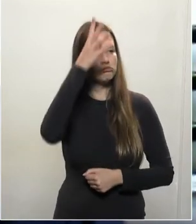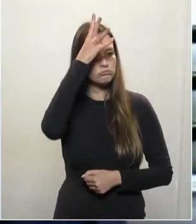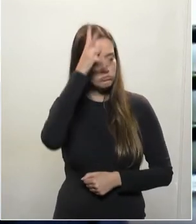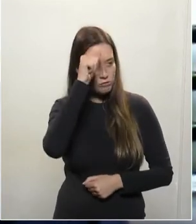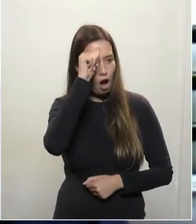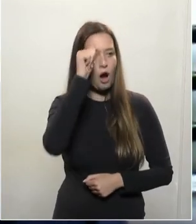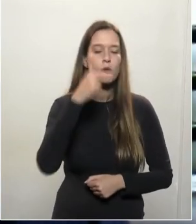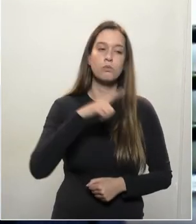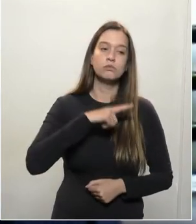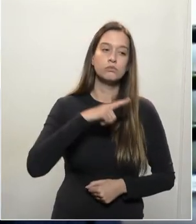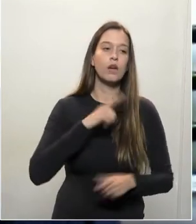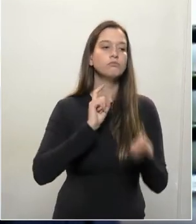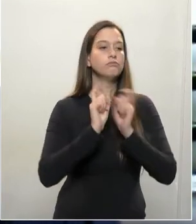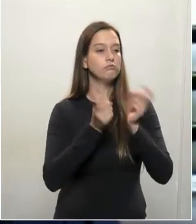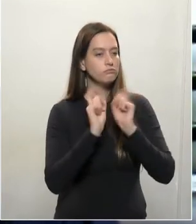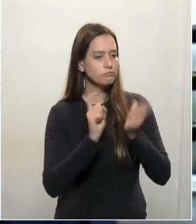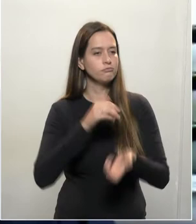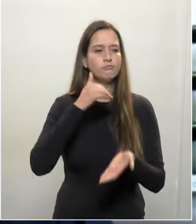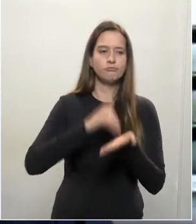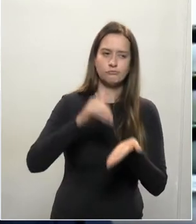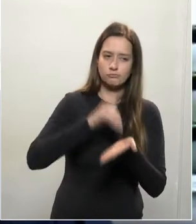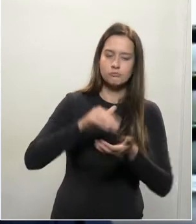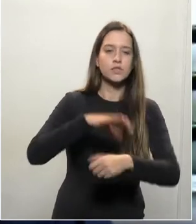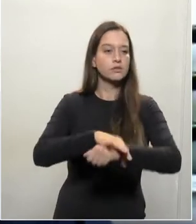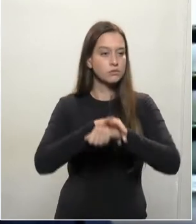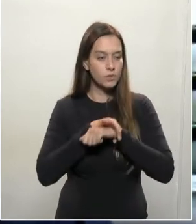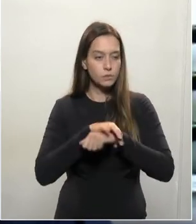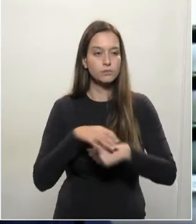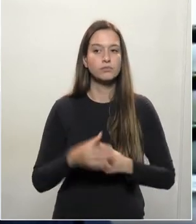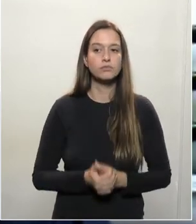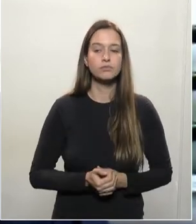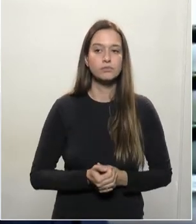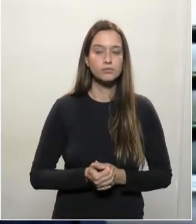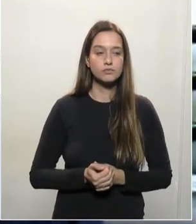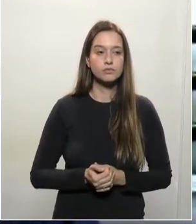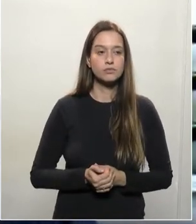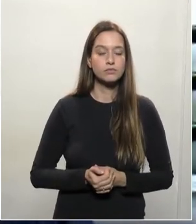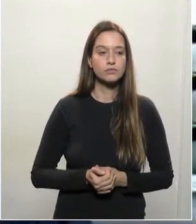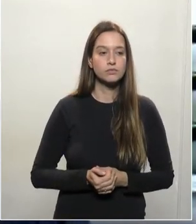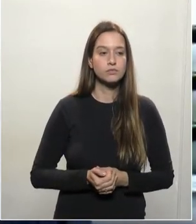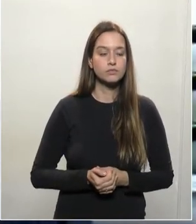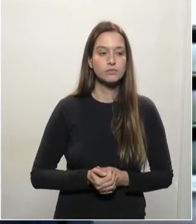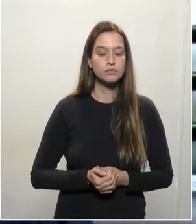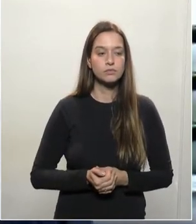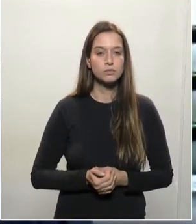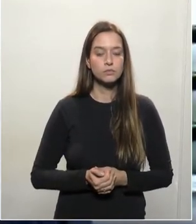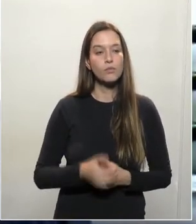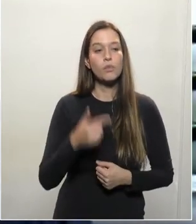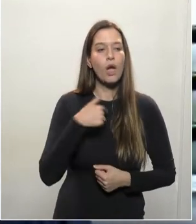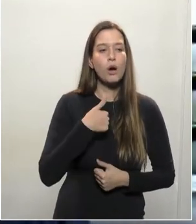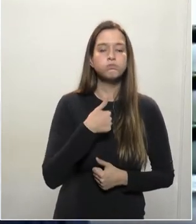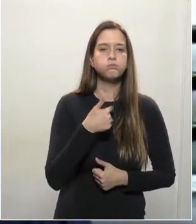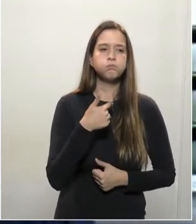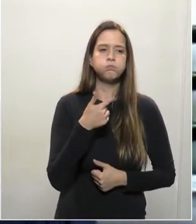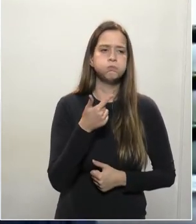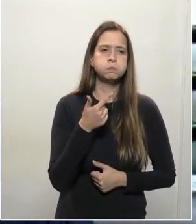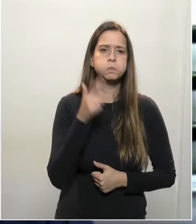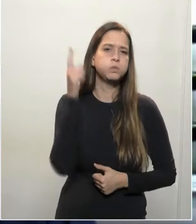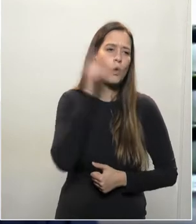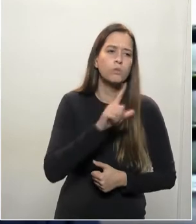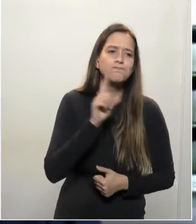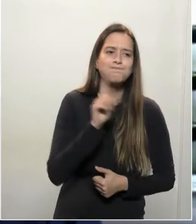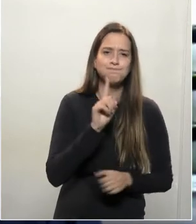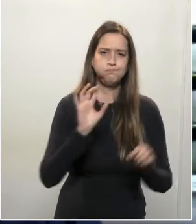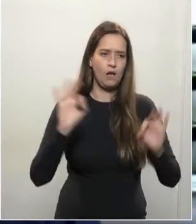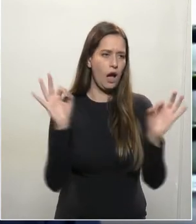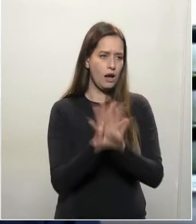reunião com o secretário de segurança e não chegamos a nenhuma conclusão,